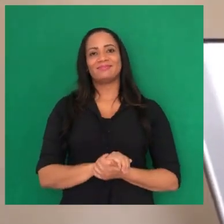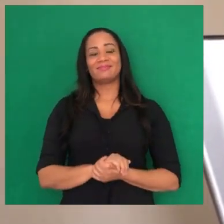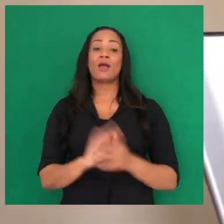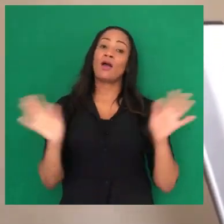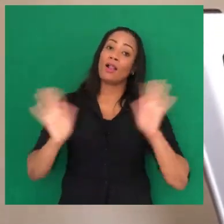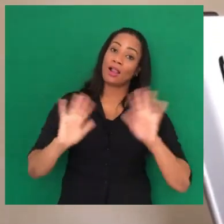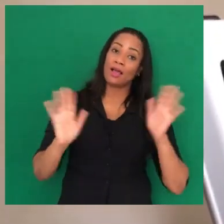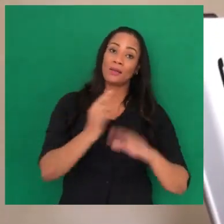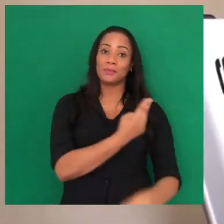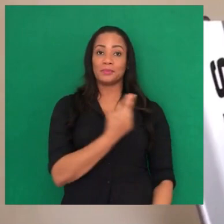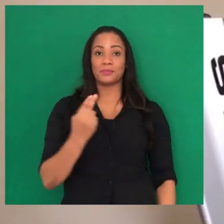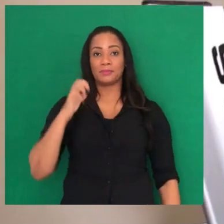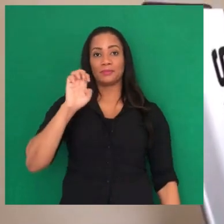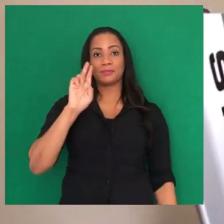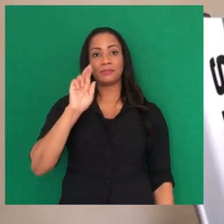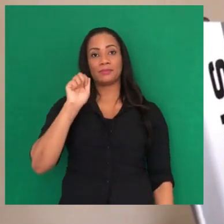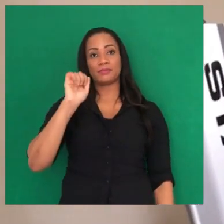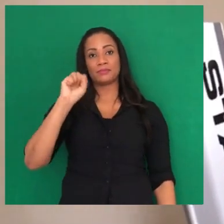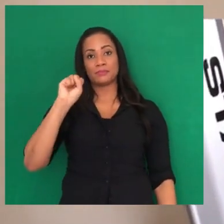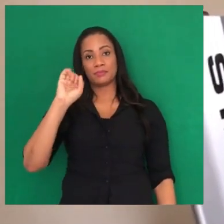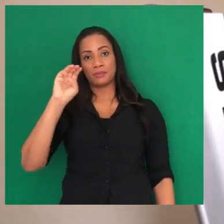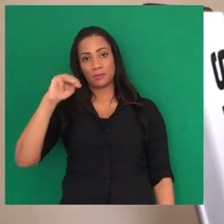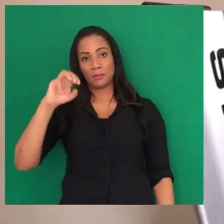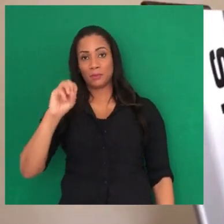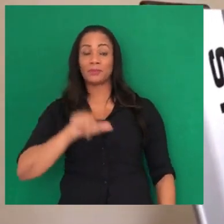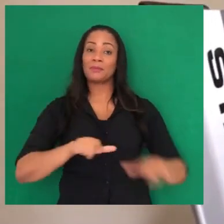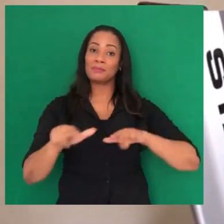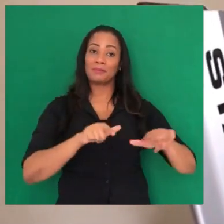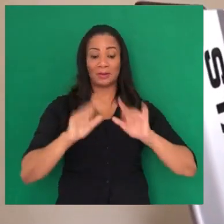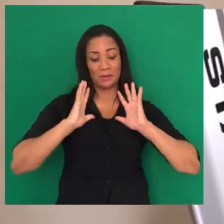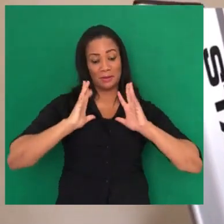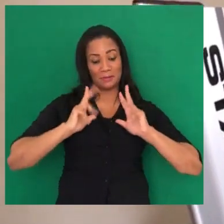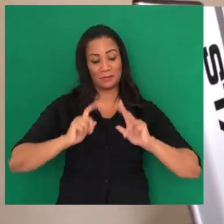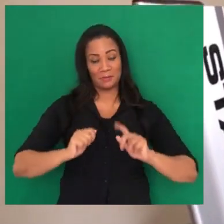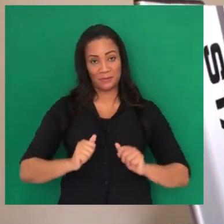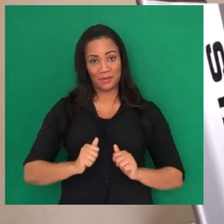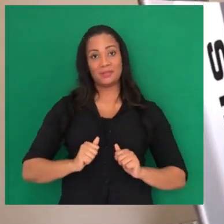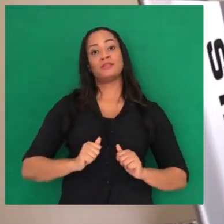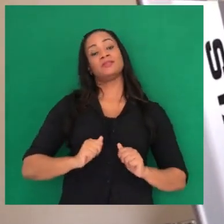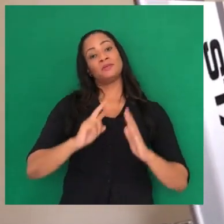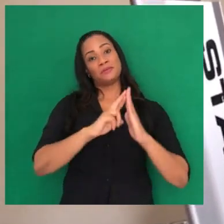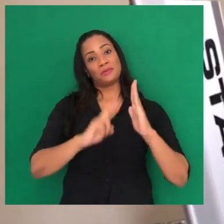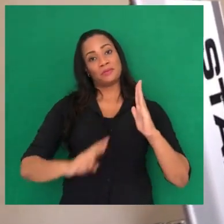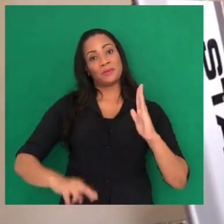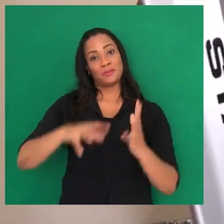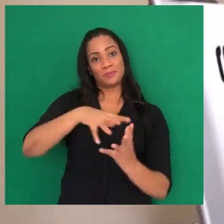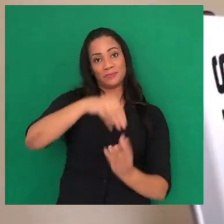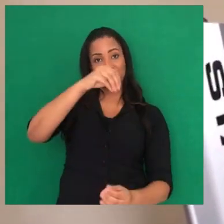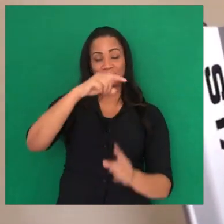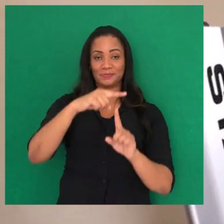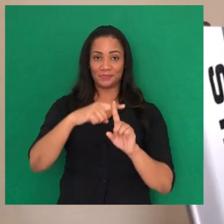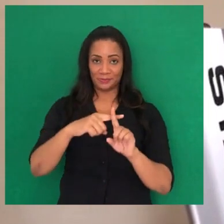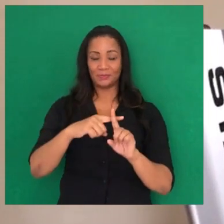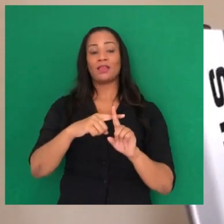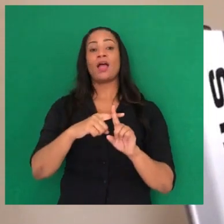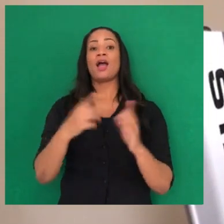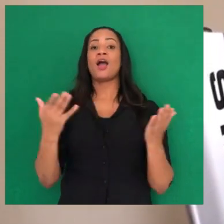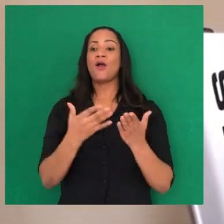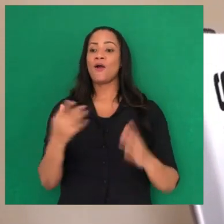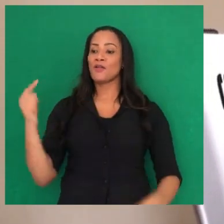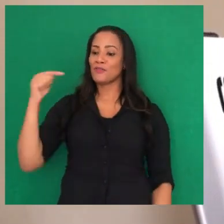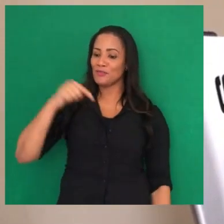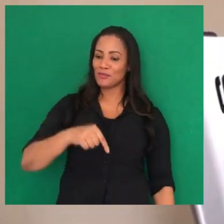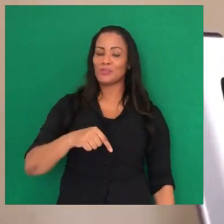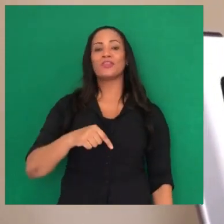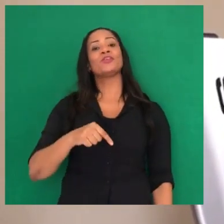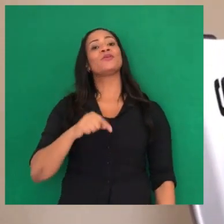Olá pessoal, eu sou o Erasmo, encarregado da limpeza da Universidade Federal do Recôncavo da Bahia de Cruz das Almas. Vim aqui